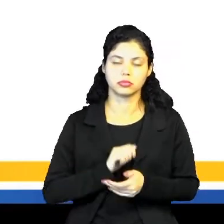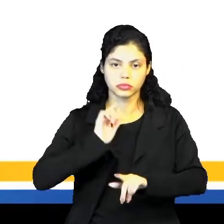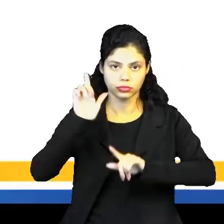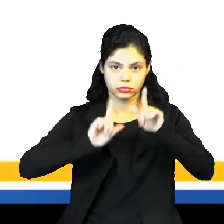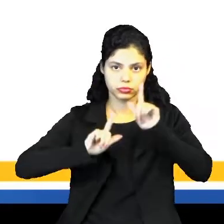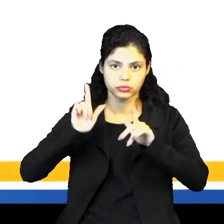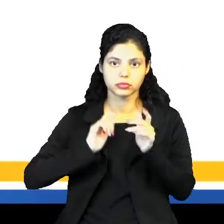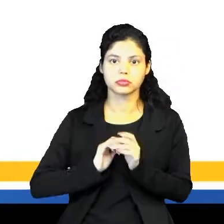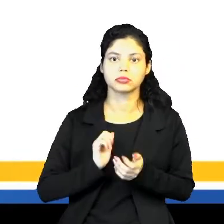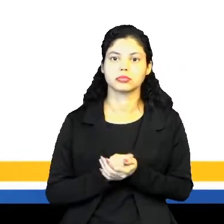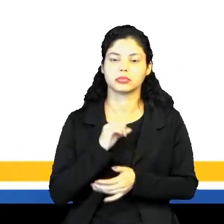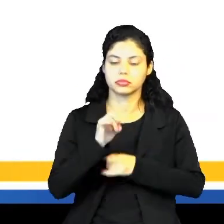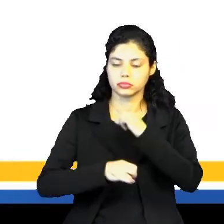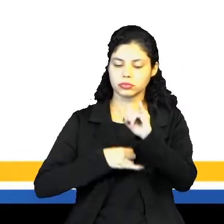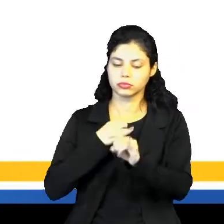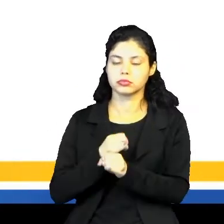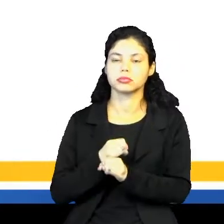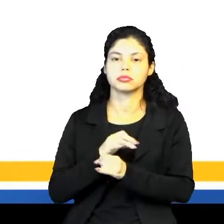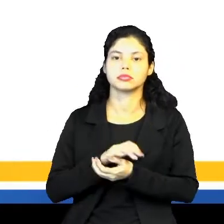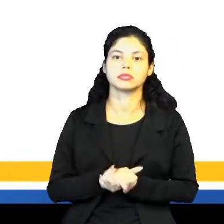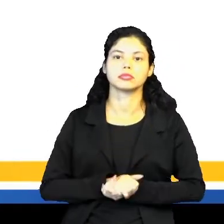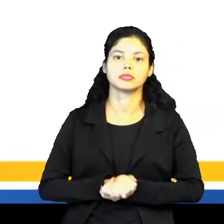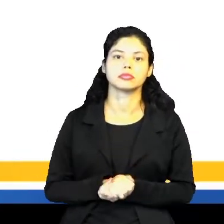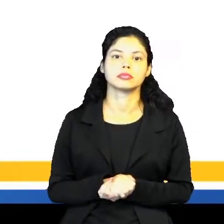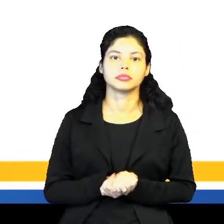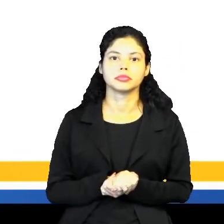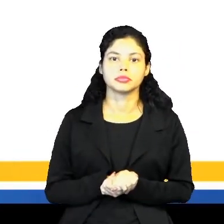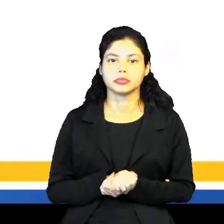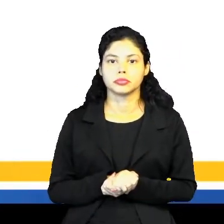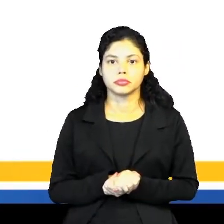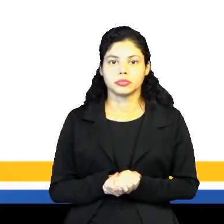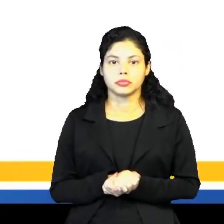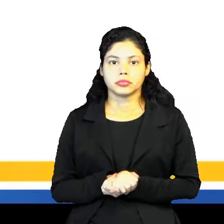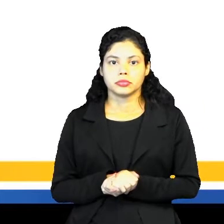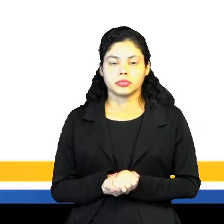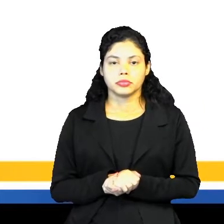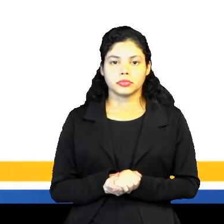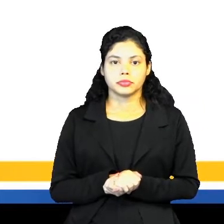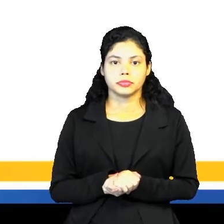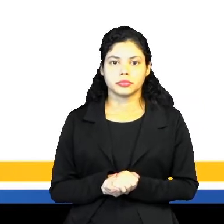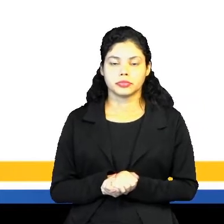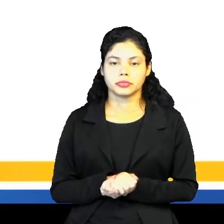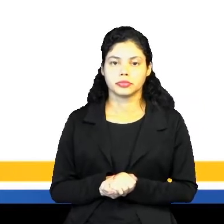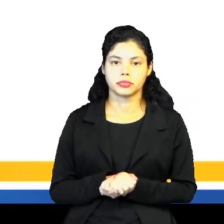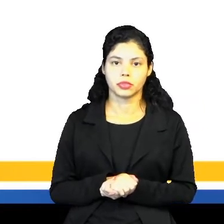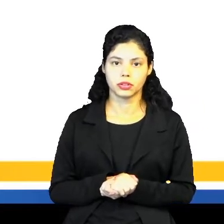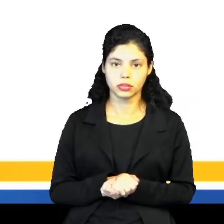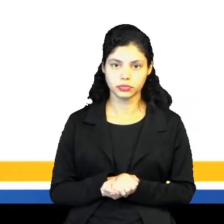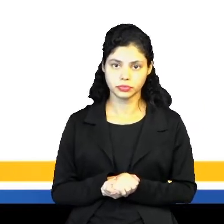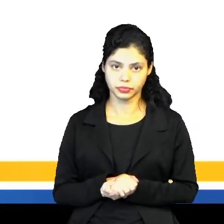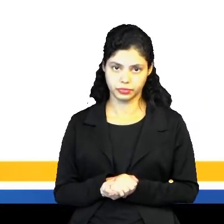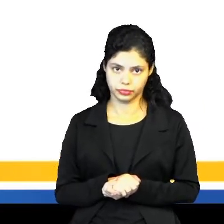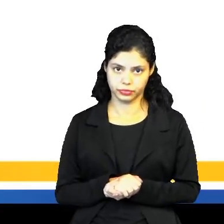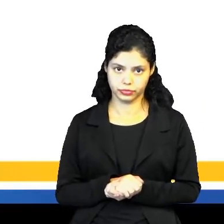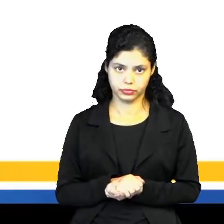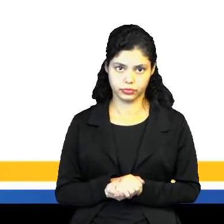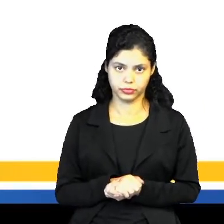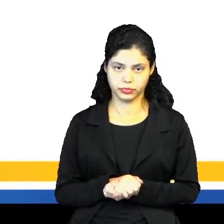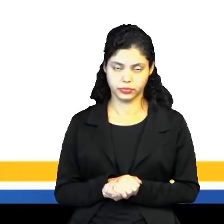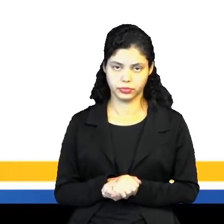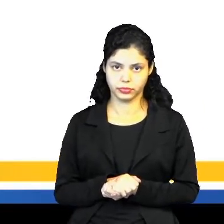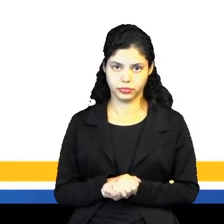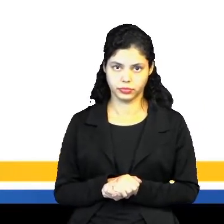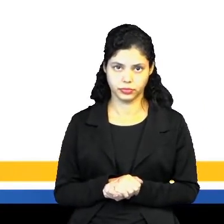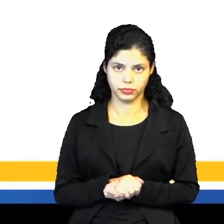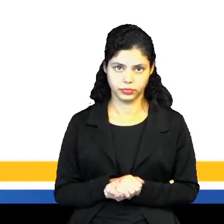televisão, internet, né? Sua objetiva principal é informar de forma objetiva ao que ocorreu. Se ele entrou em uma